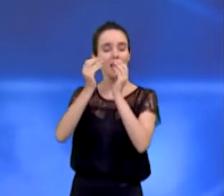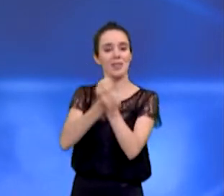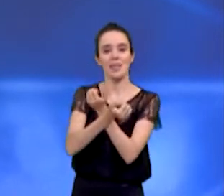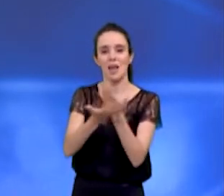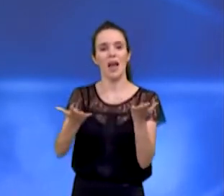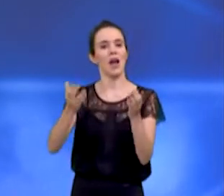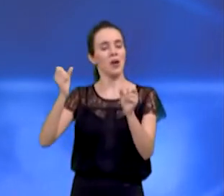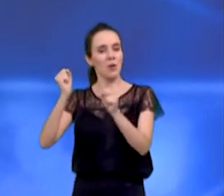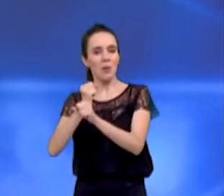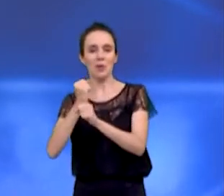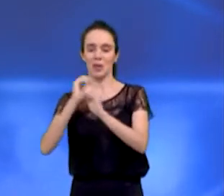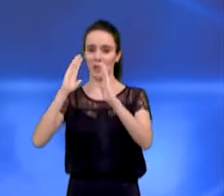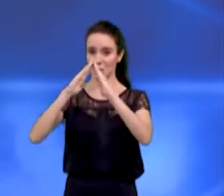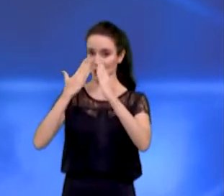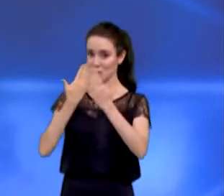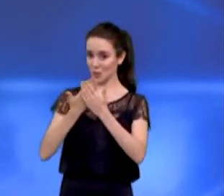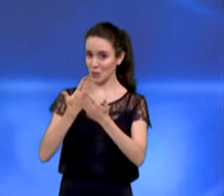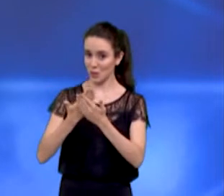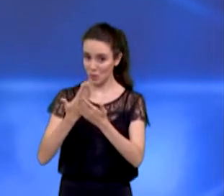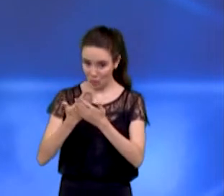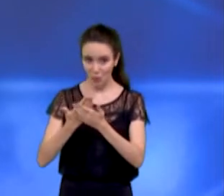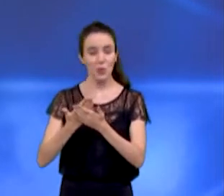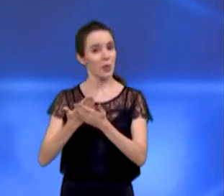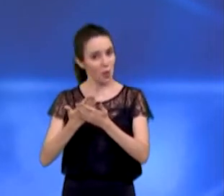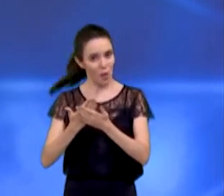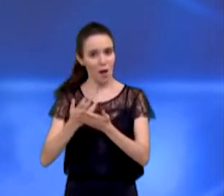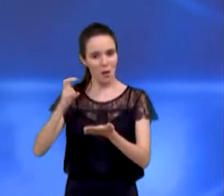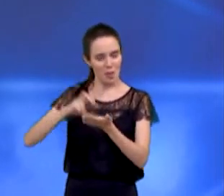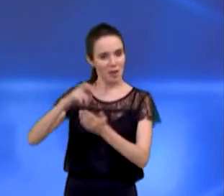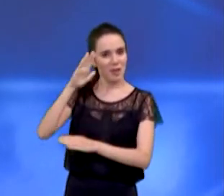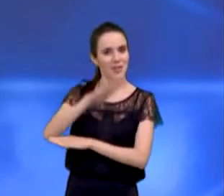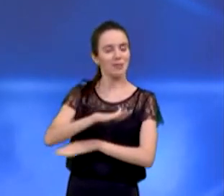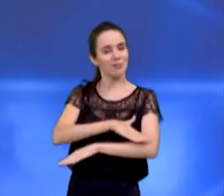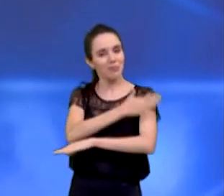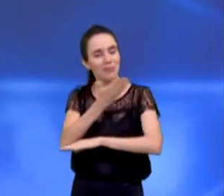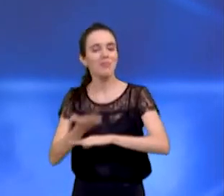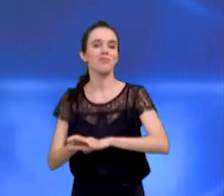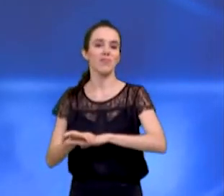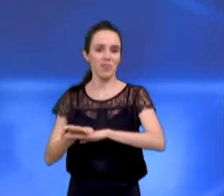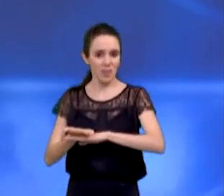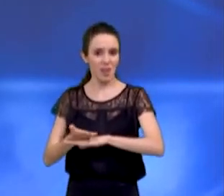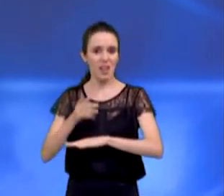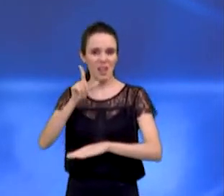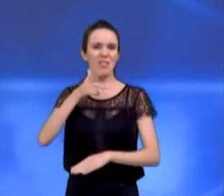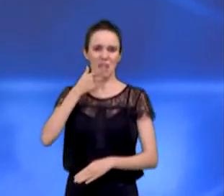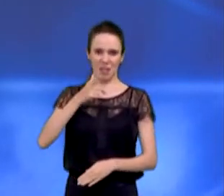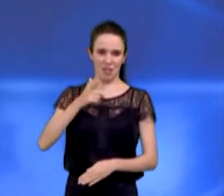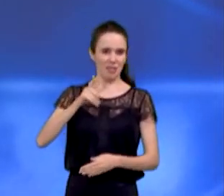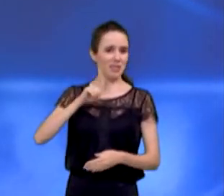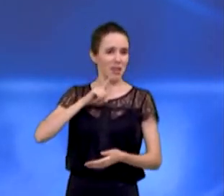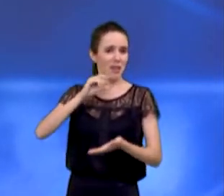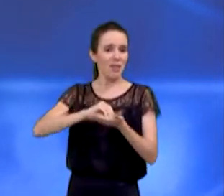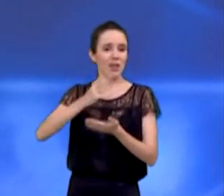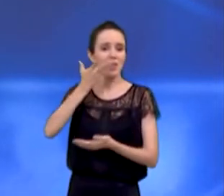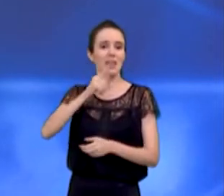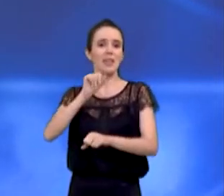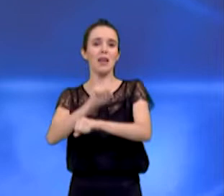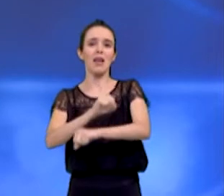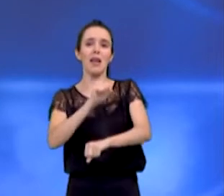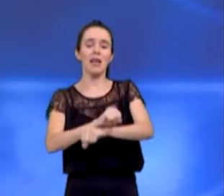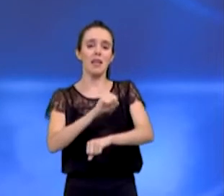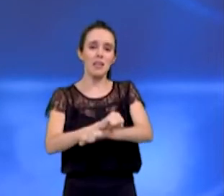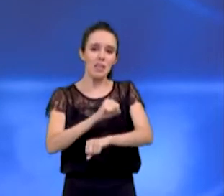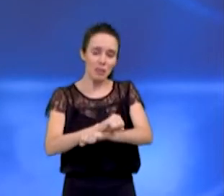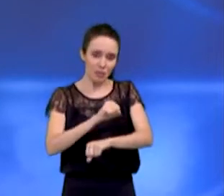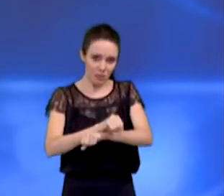creche em período integral, porque a fila da creche está aí, tem bastante, basta olhar no site da prefeitura. Nós vamos trazer de volta o programa de